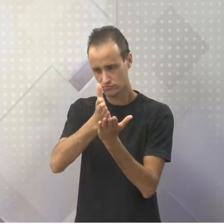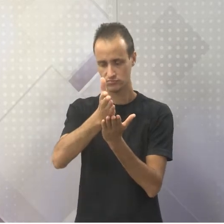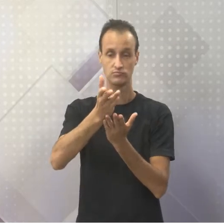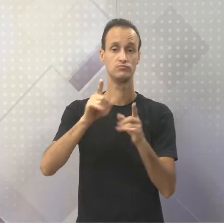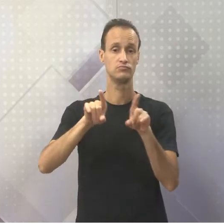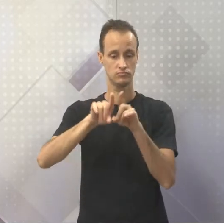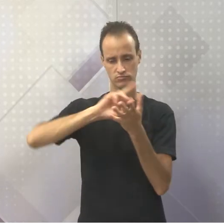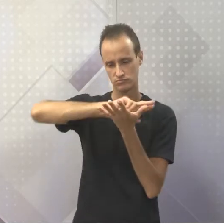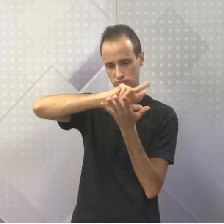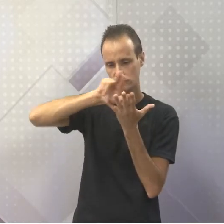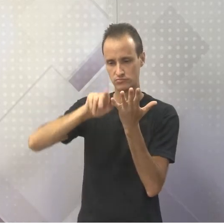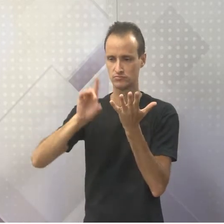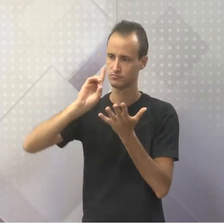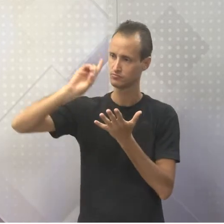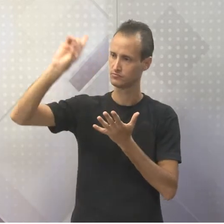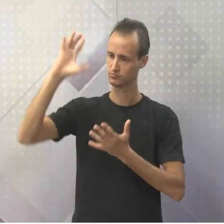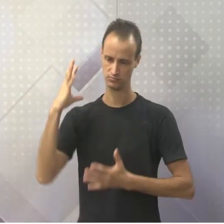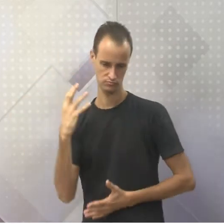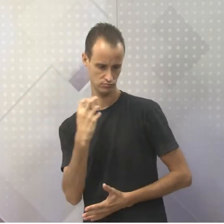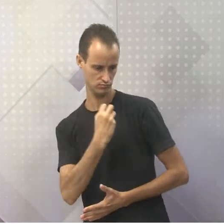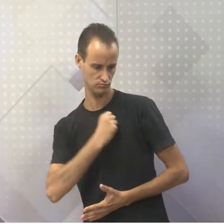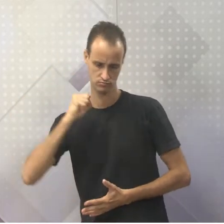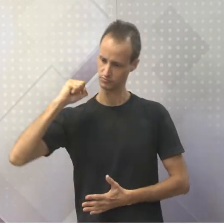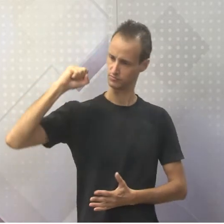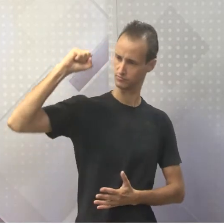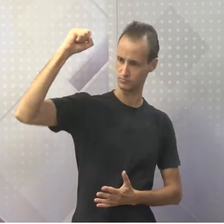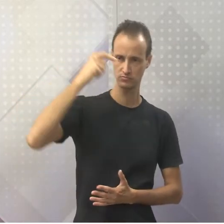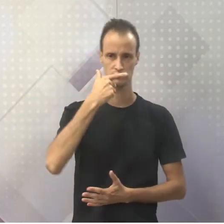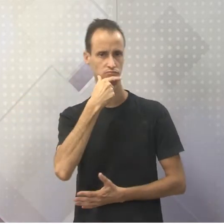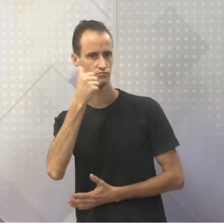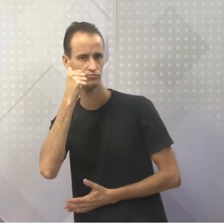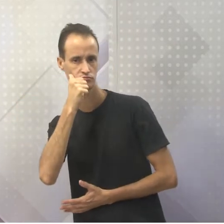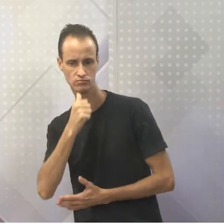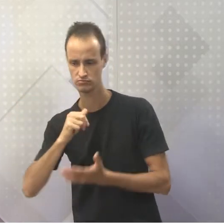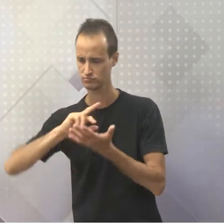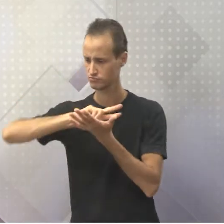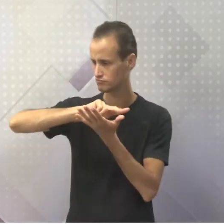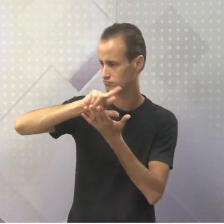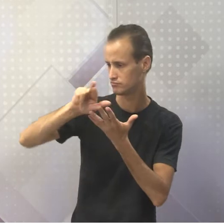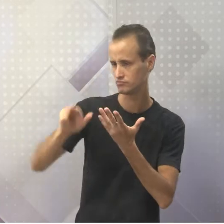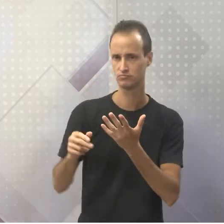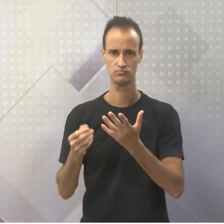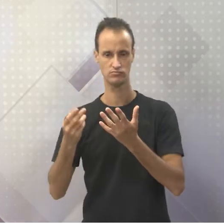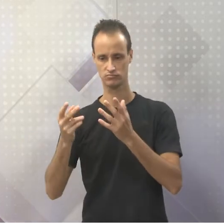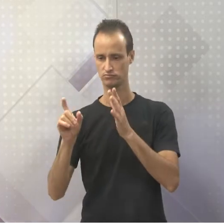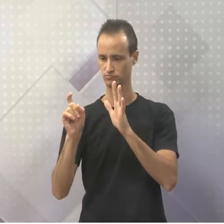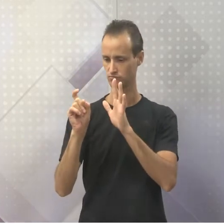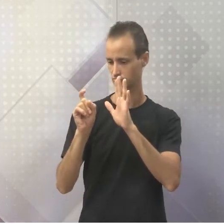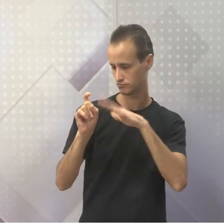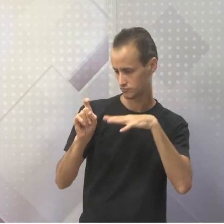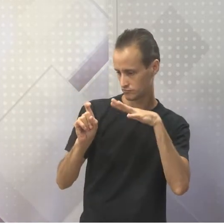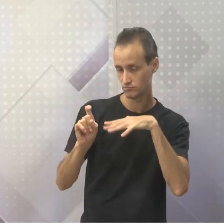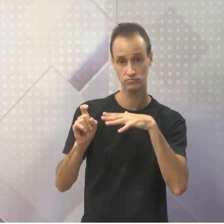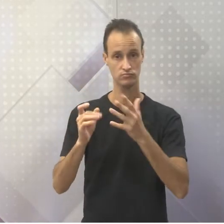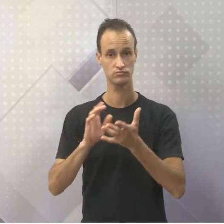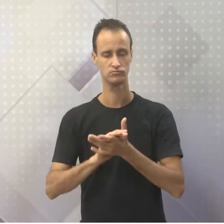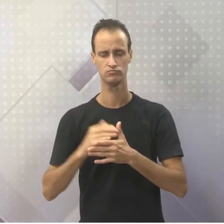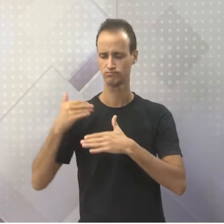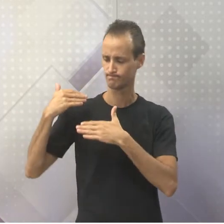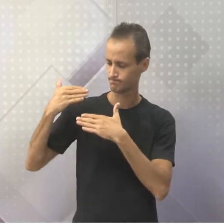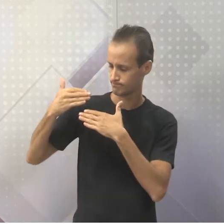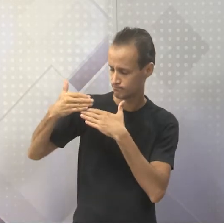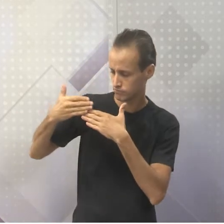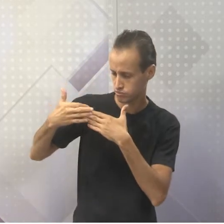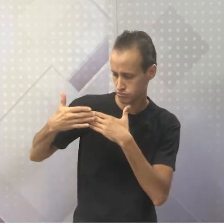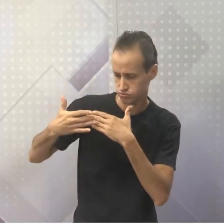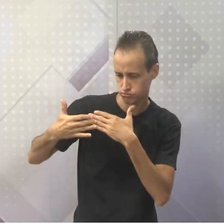e deusas, heróis, heroínas, de outras criaturas mitológicas. Ao longo dos tempos,